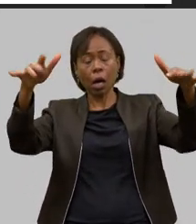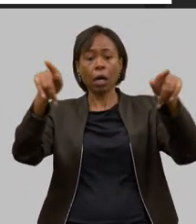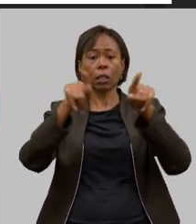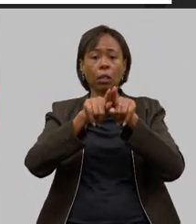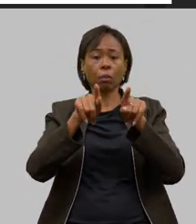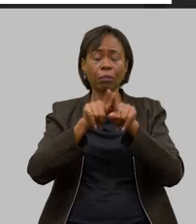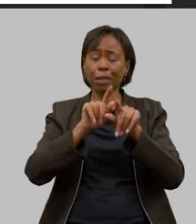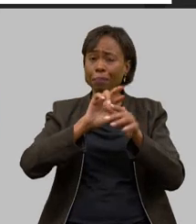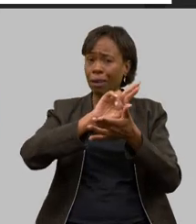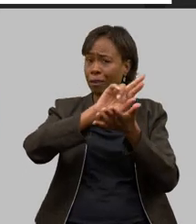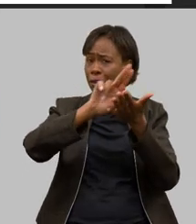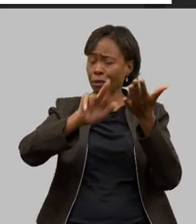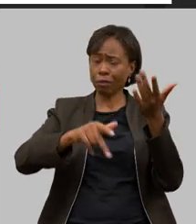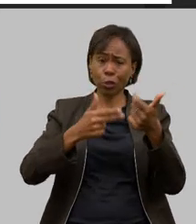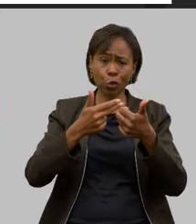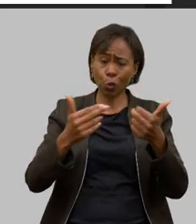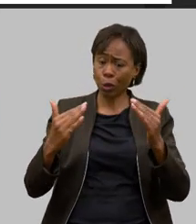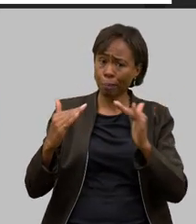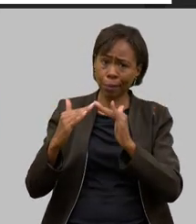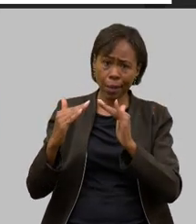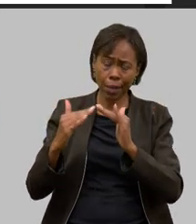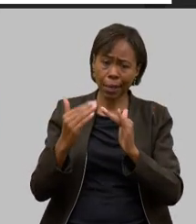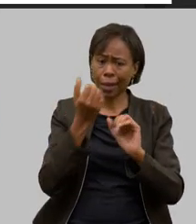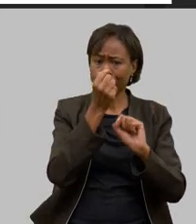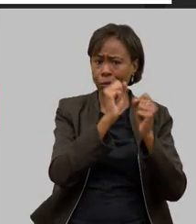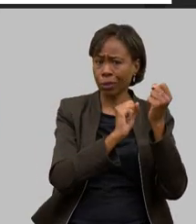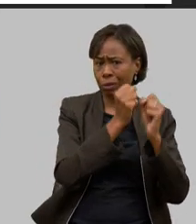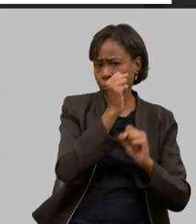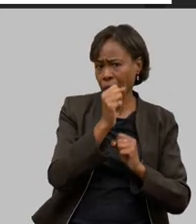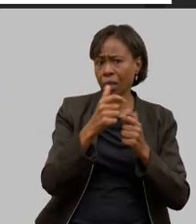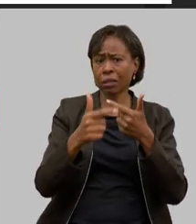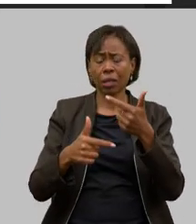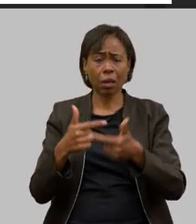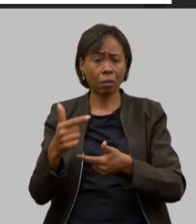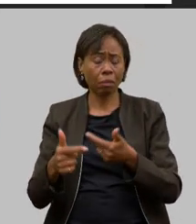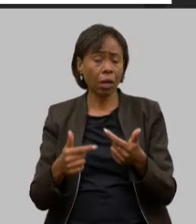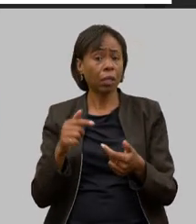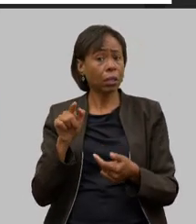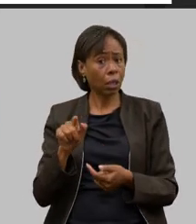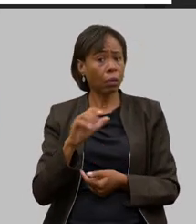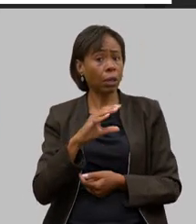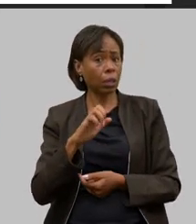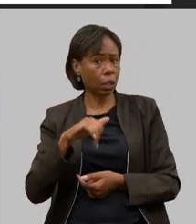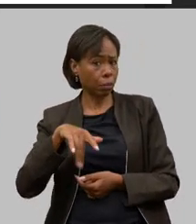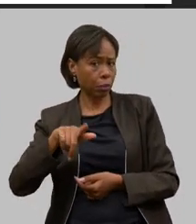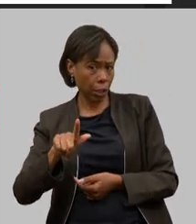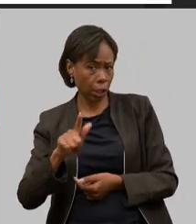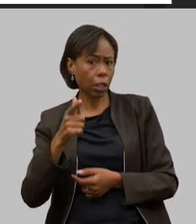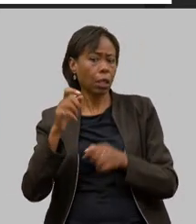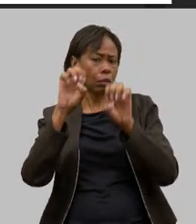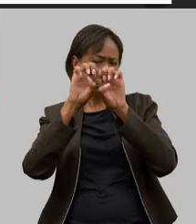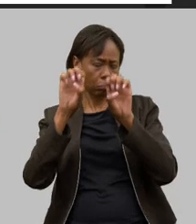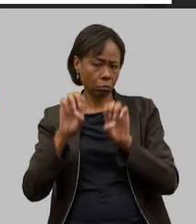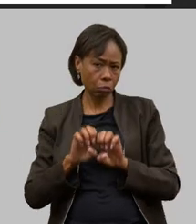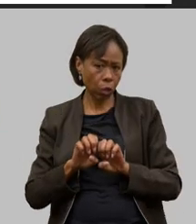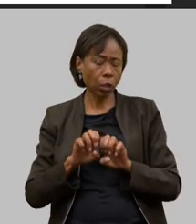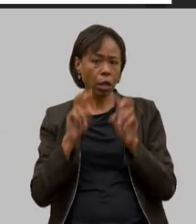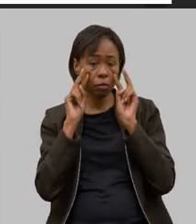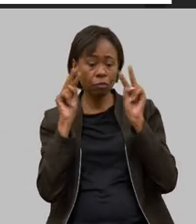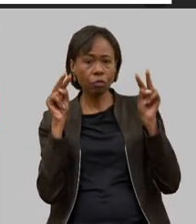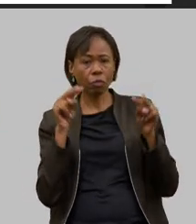energia para a sua residência então a gente tem esses desafios e a CEMIG está se estruturando e enxergou o agro